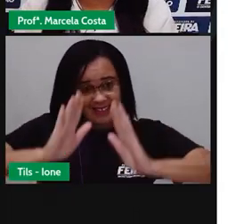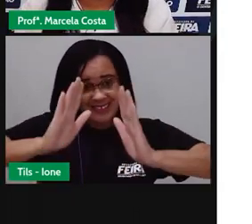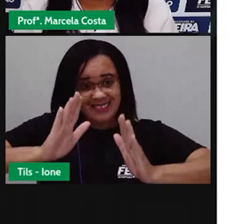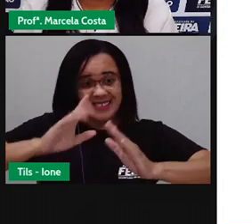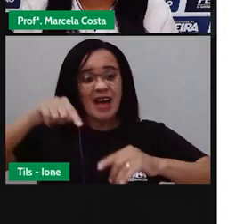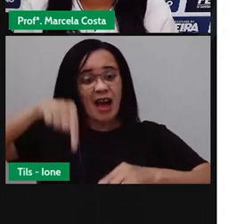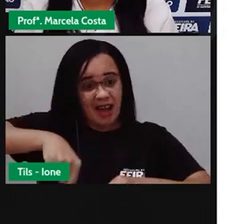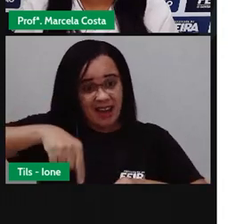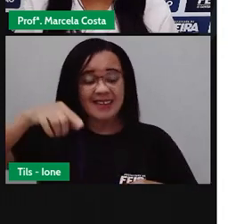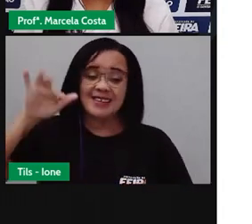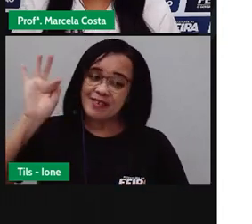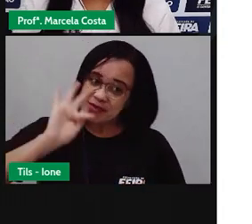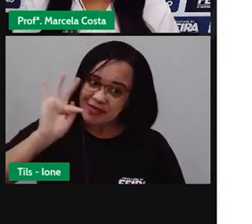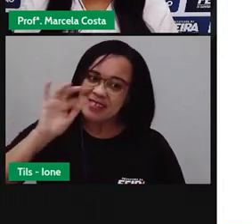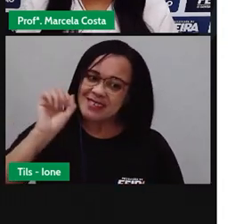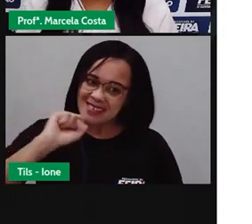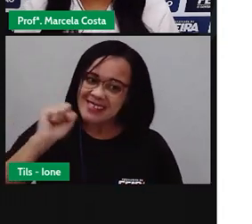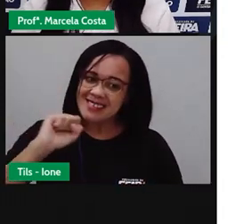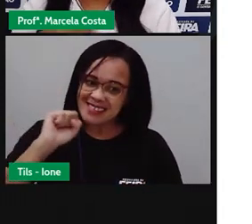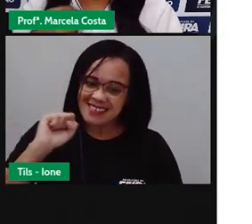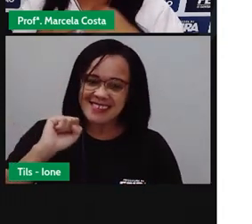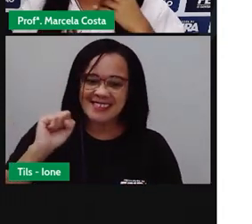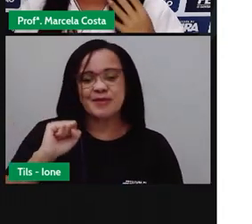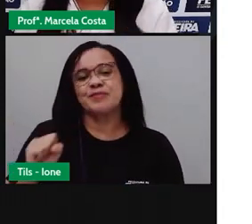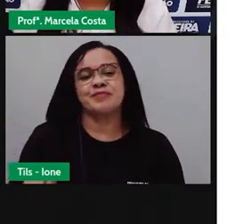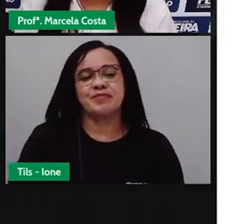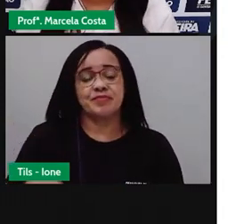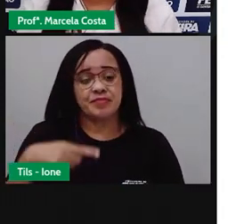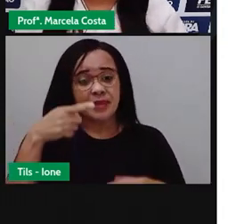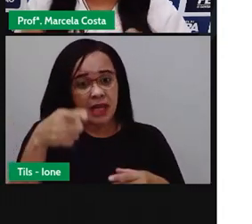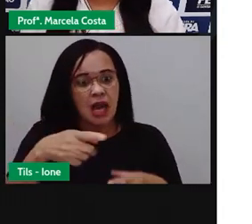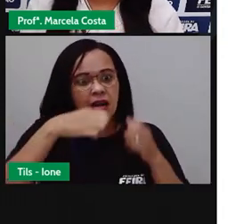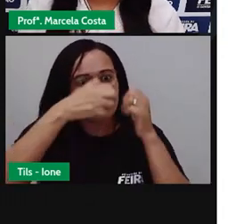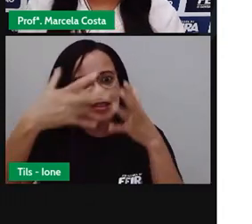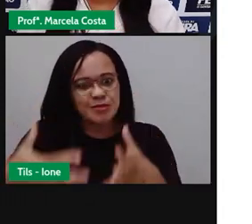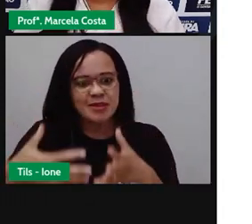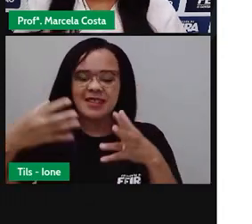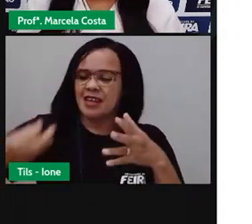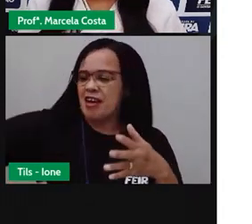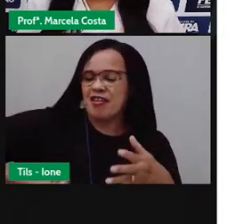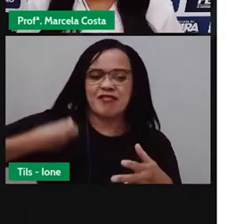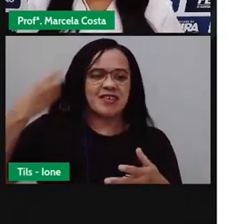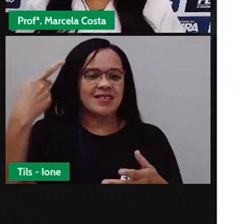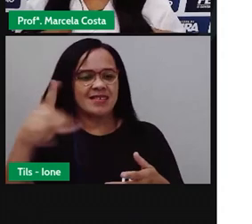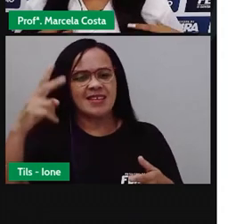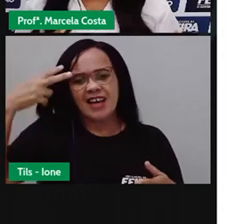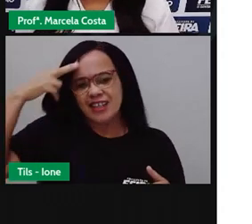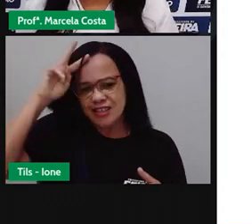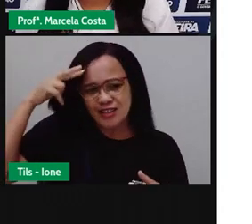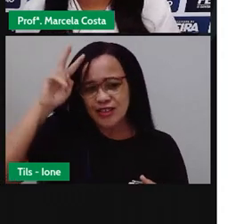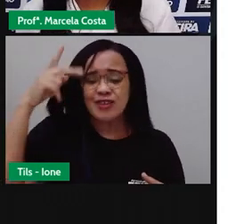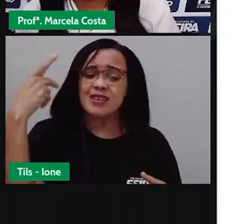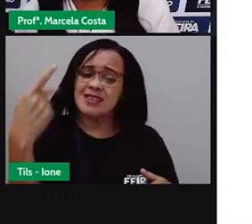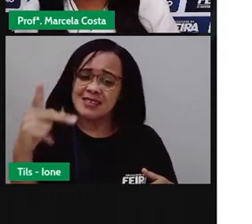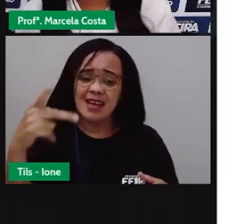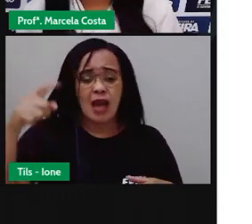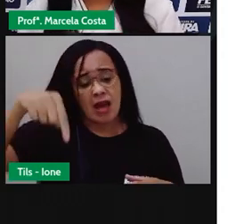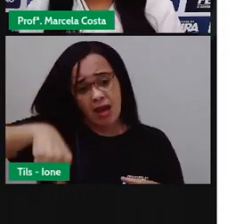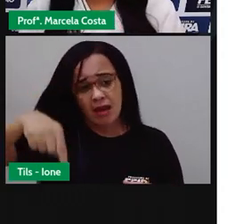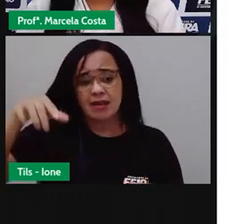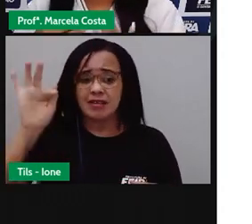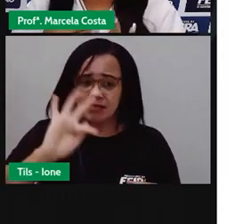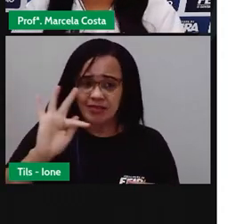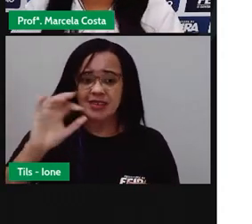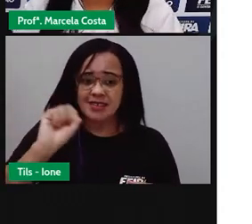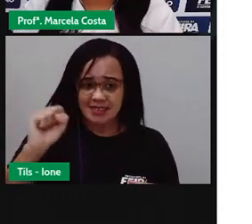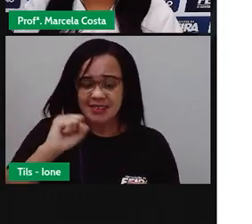nasceu aqui e ela vai contar um pouco para a gente sobre a história dela com Feira de Santana, sobre